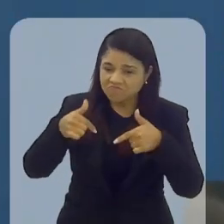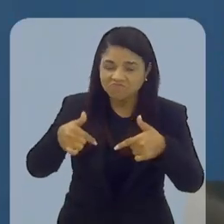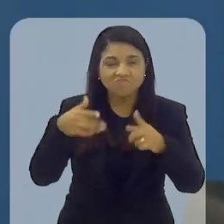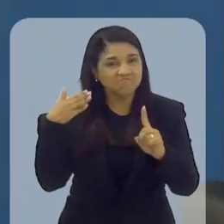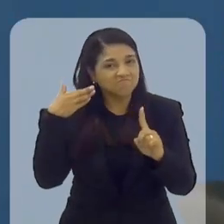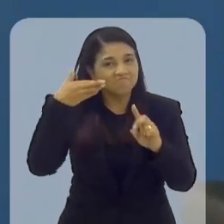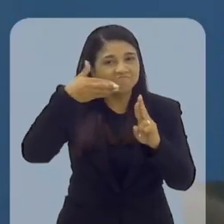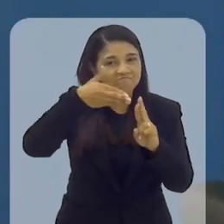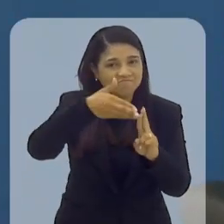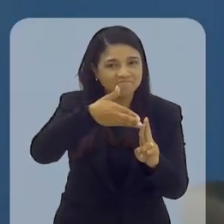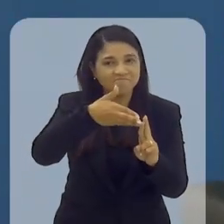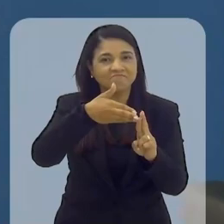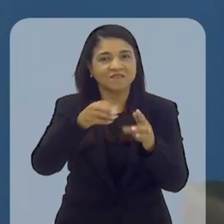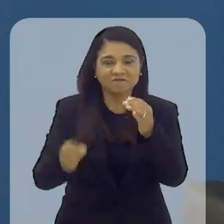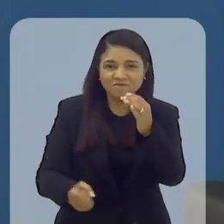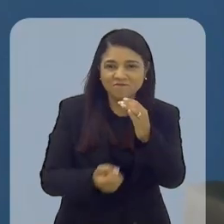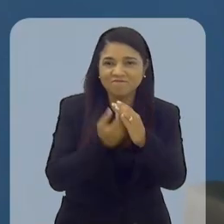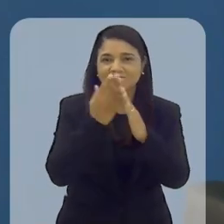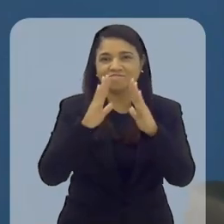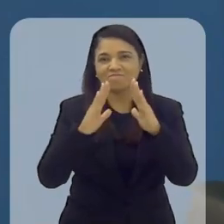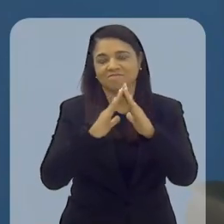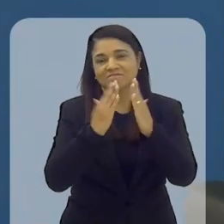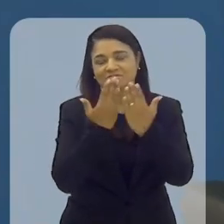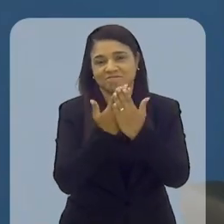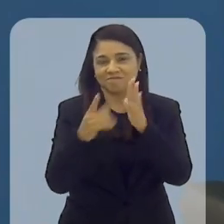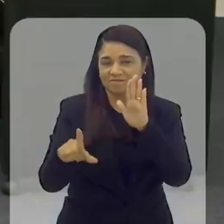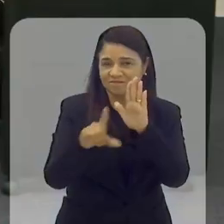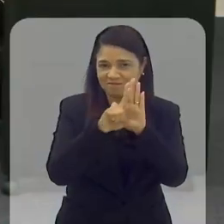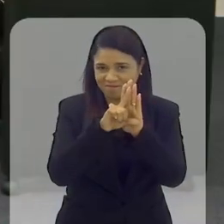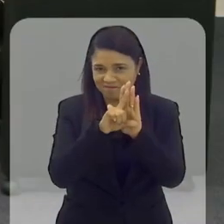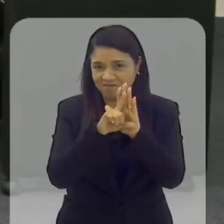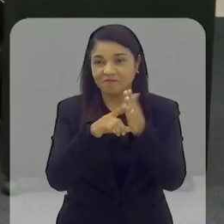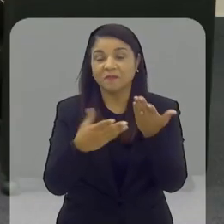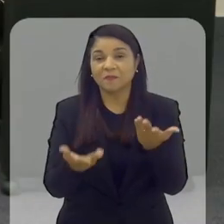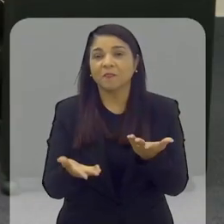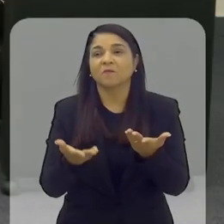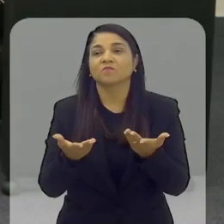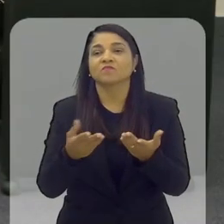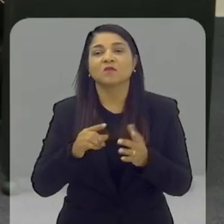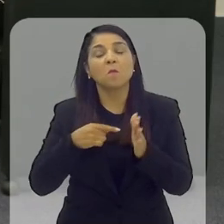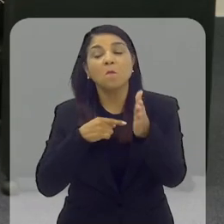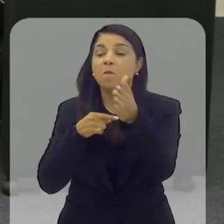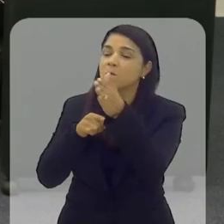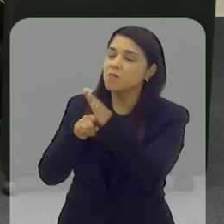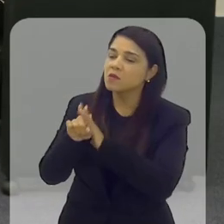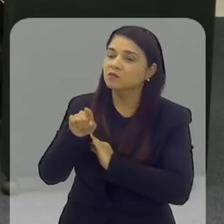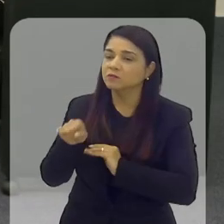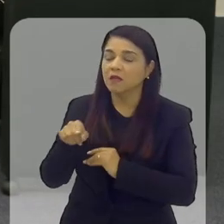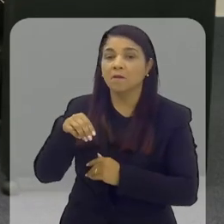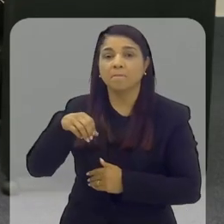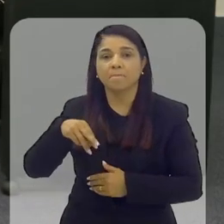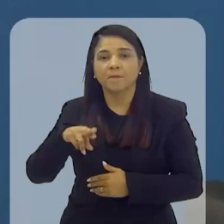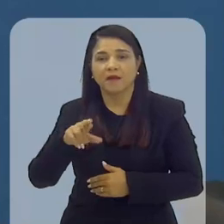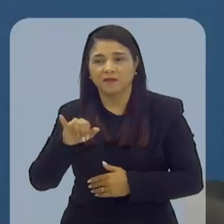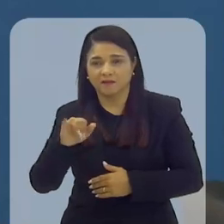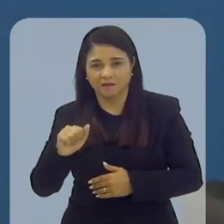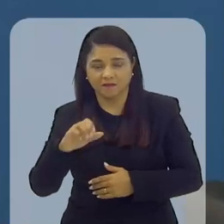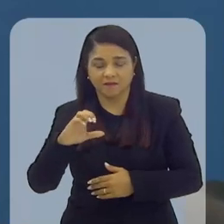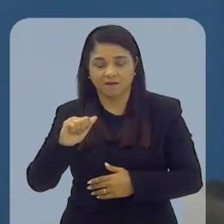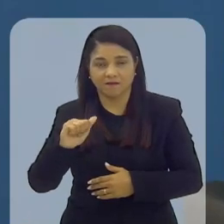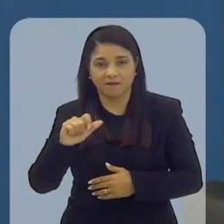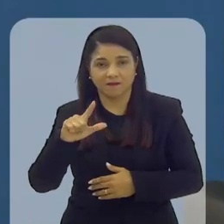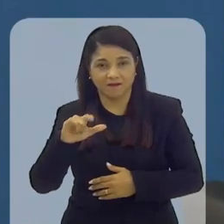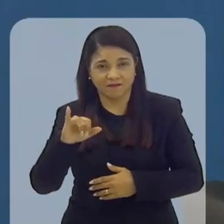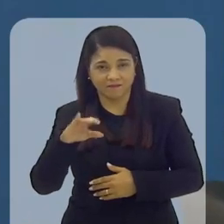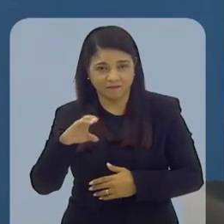que culminou na fundação da Escola do Legislativo. E eu queria perguntar, então, agora para a Maria Alice,